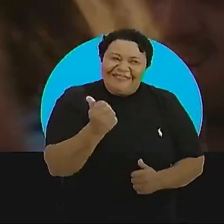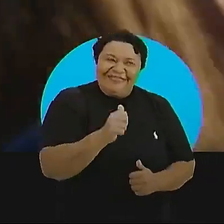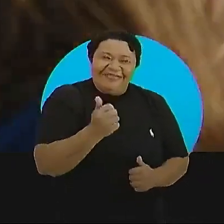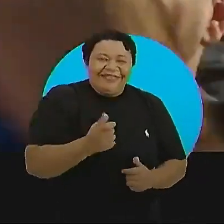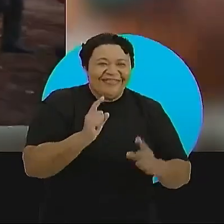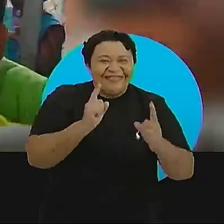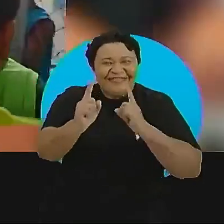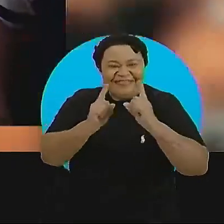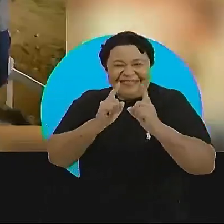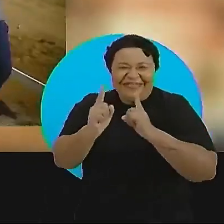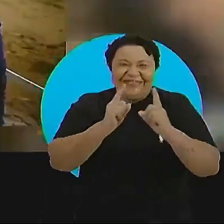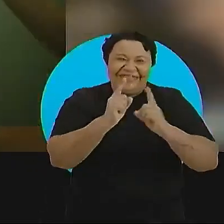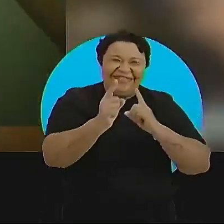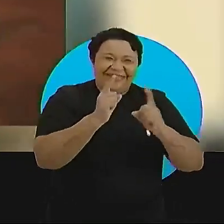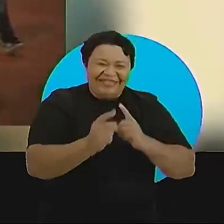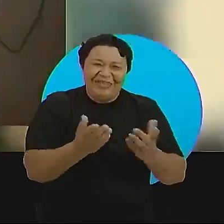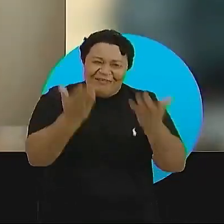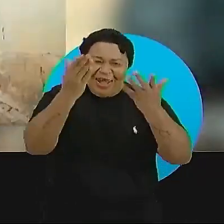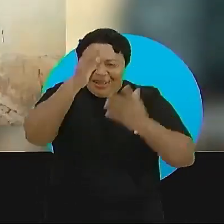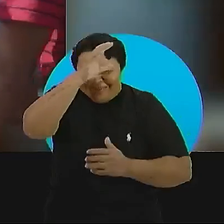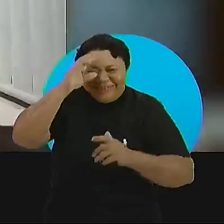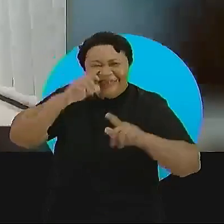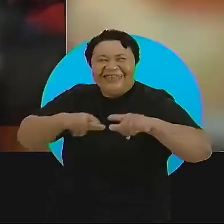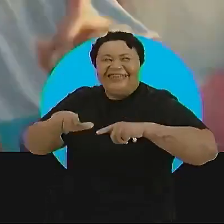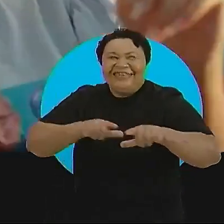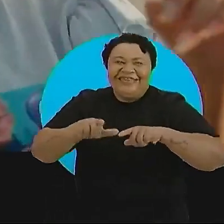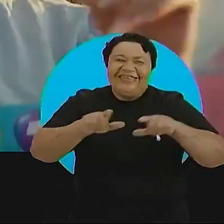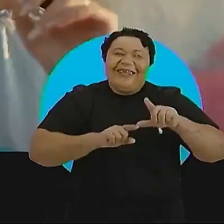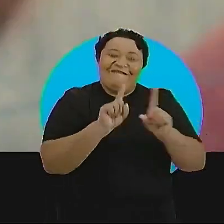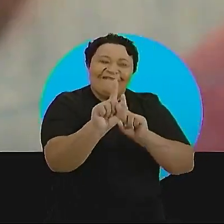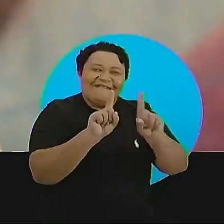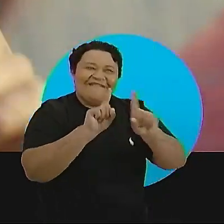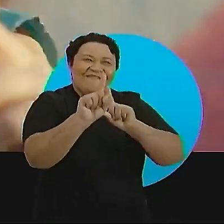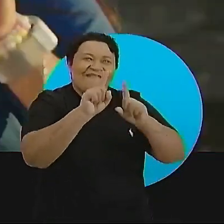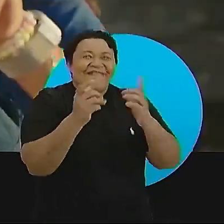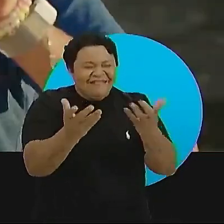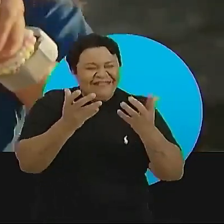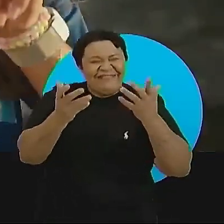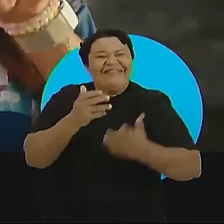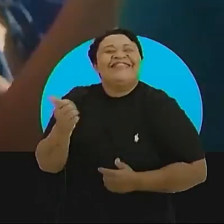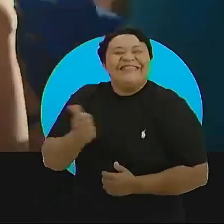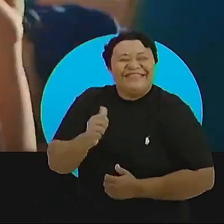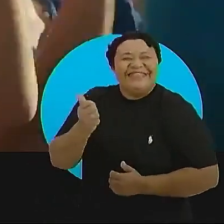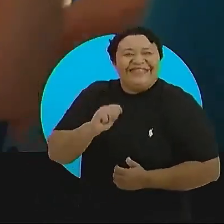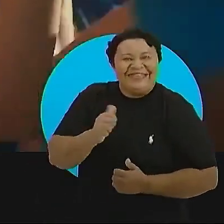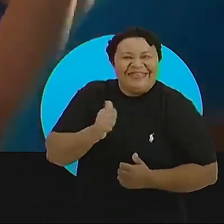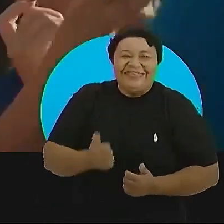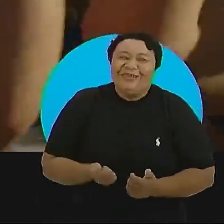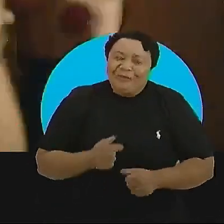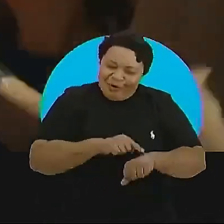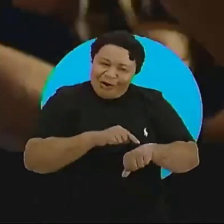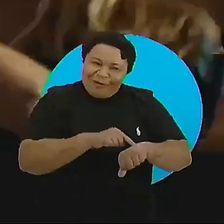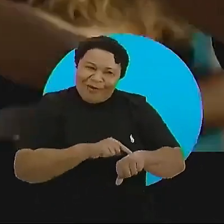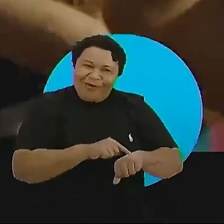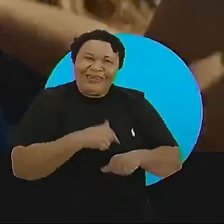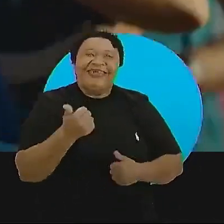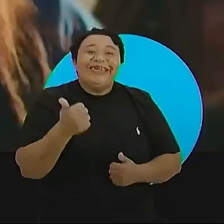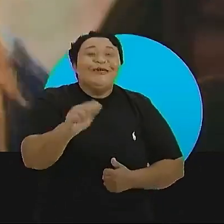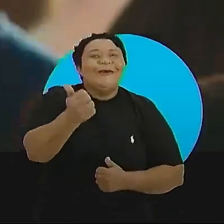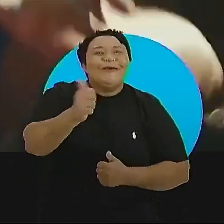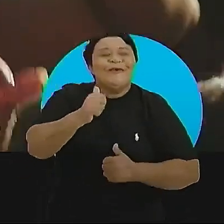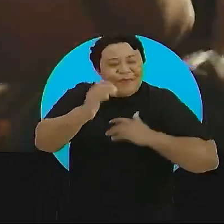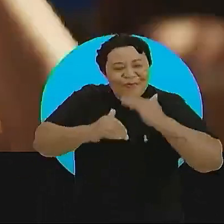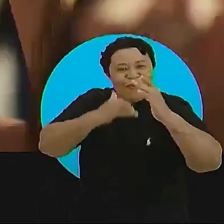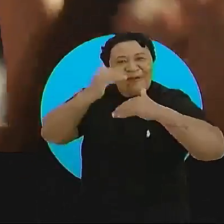11. Deixa, deixa meu prefeito trabalhar. Ô, me pega a cação! Eu eu quero 11. Hora de 11 pra